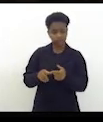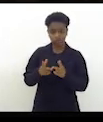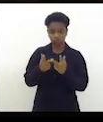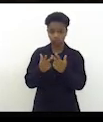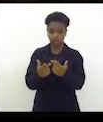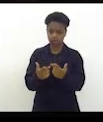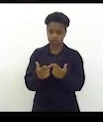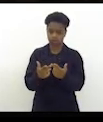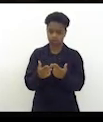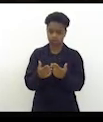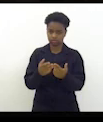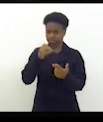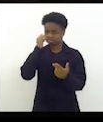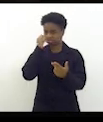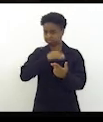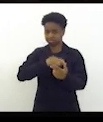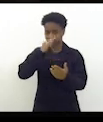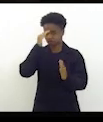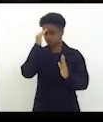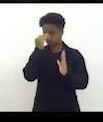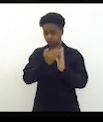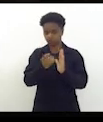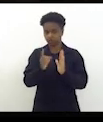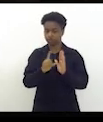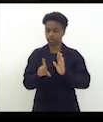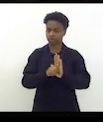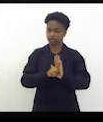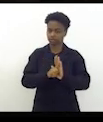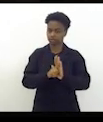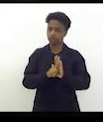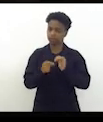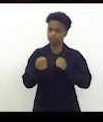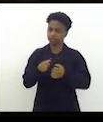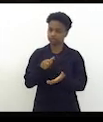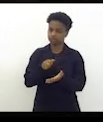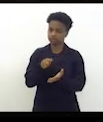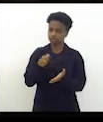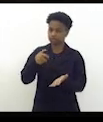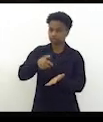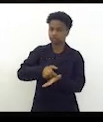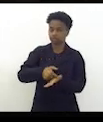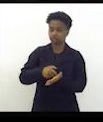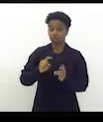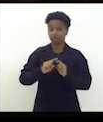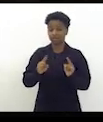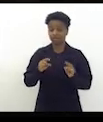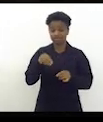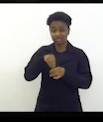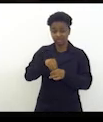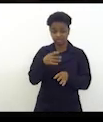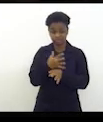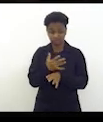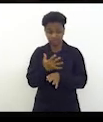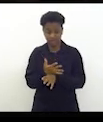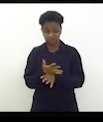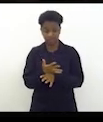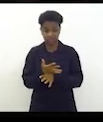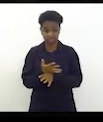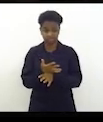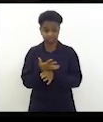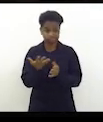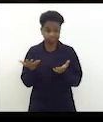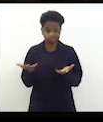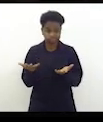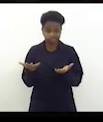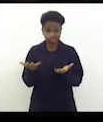infringir as normas de trânsito no perímetro urbano não se